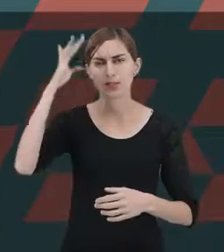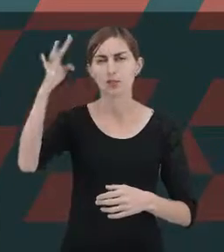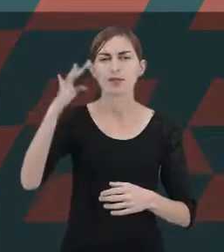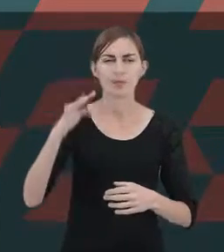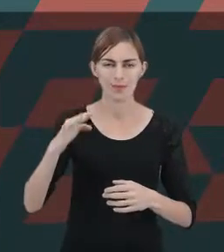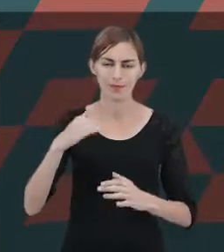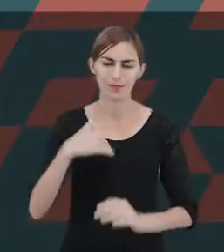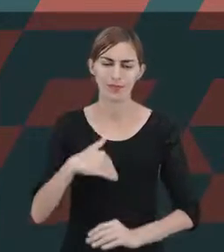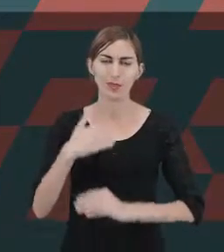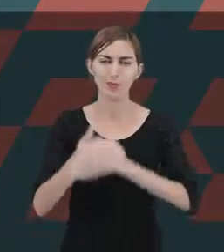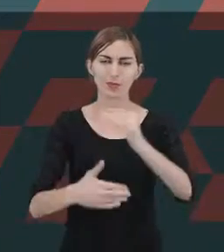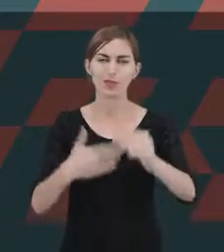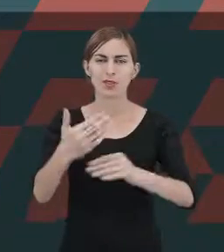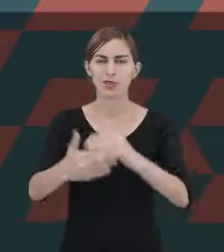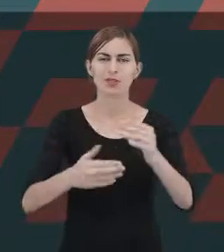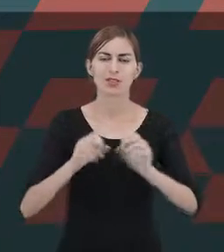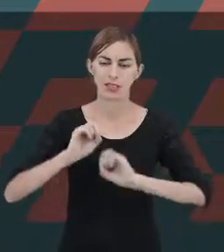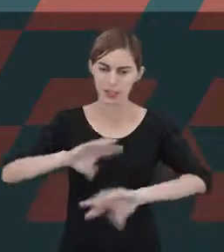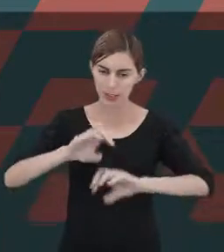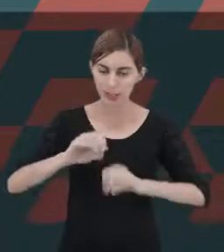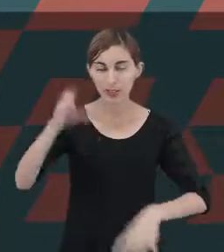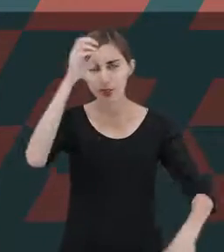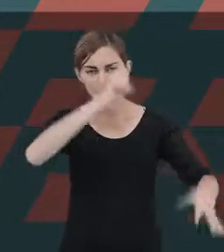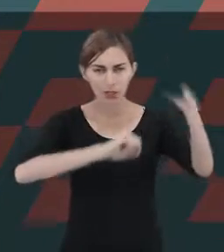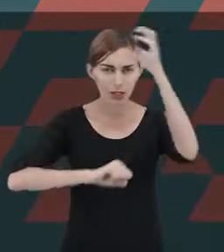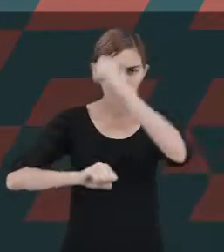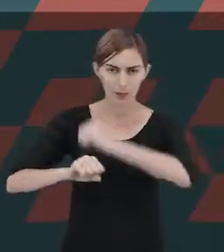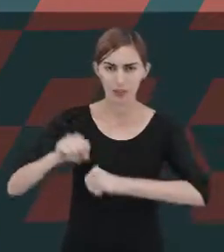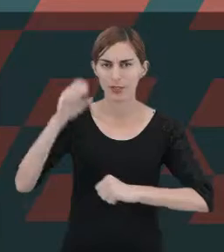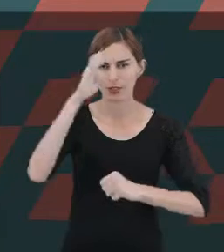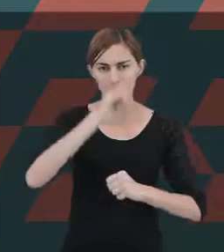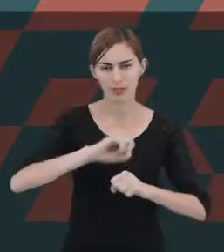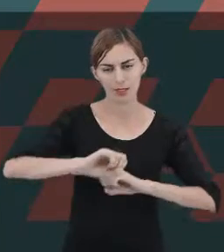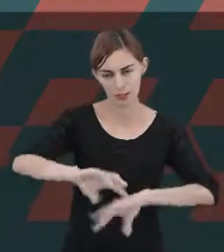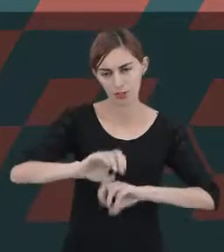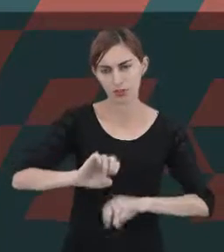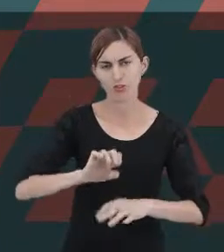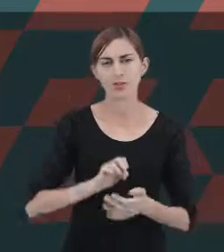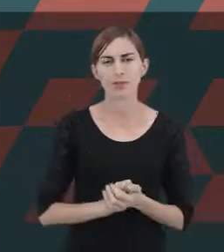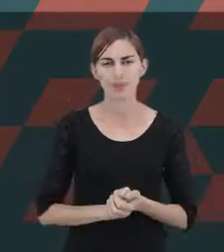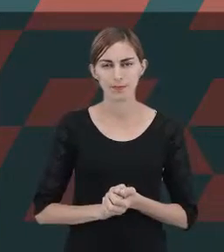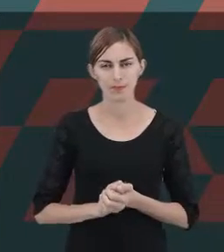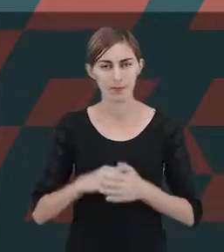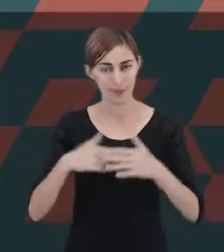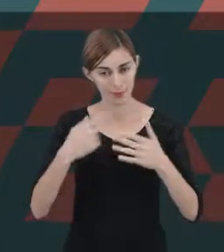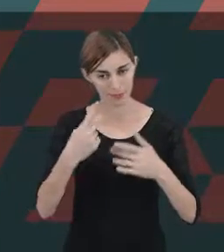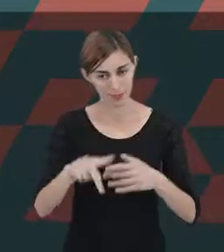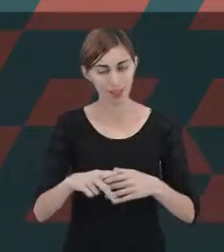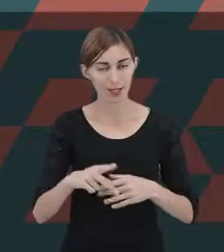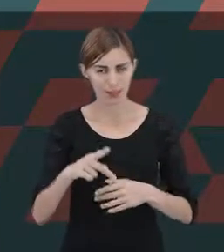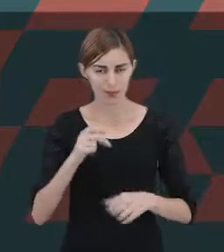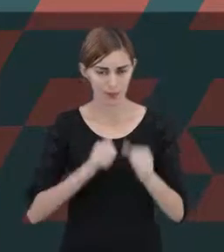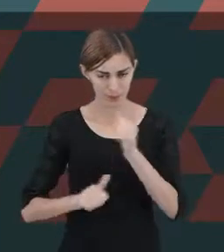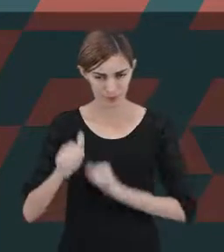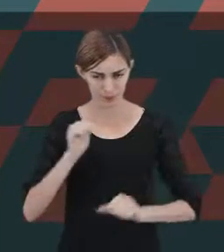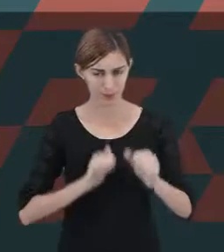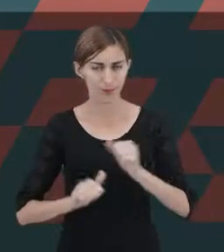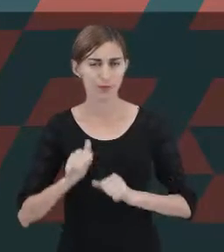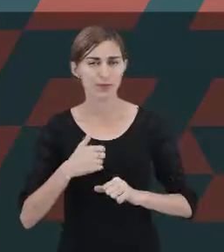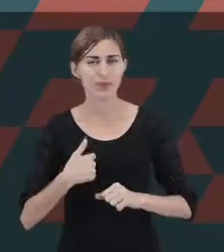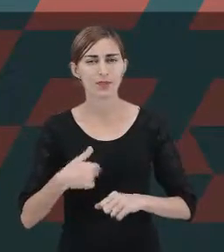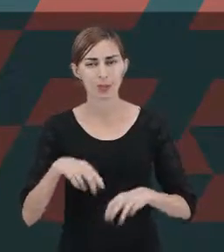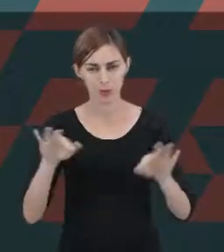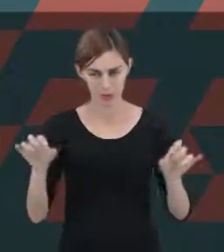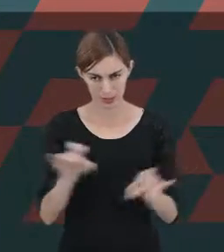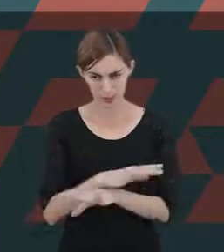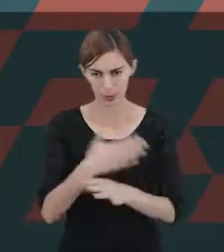processos de ensino, aprendizagem e práticas de educação. Nessa perspectiva, eu encerro a aula